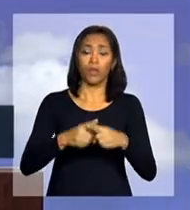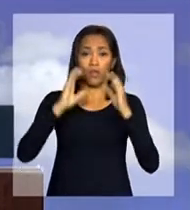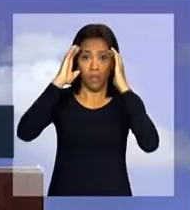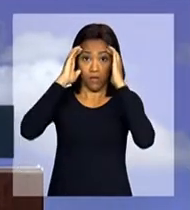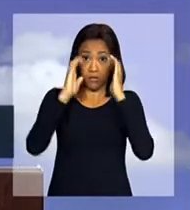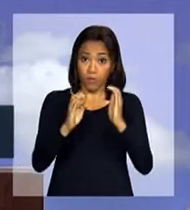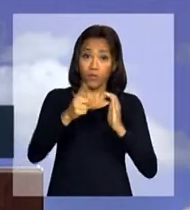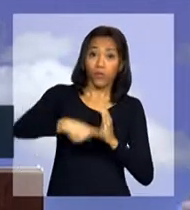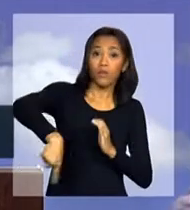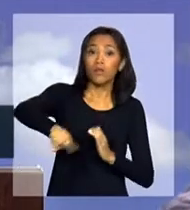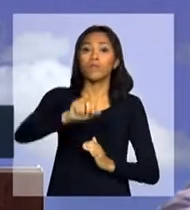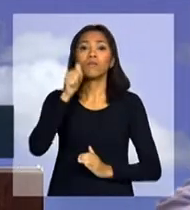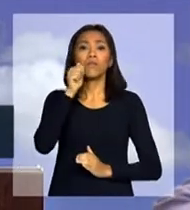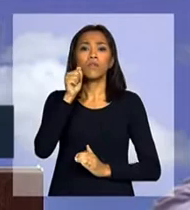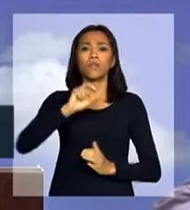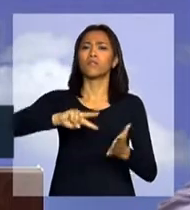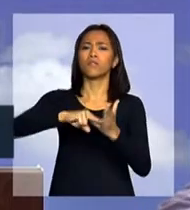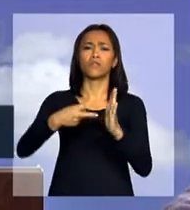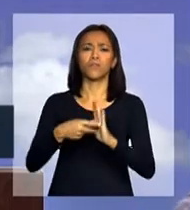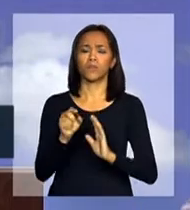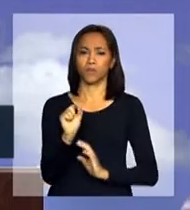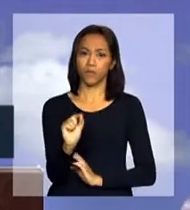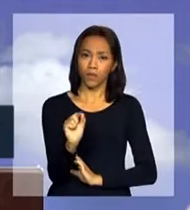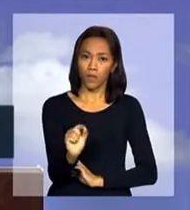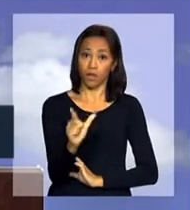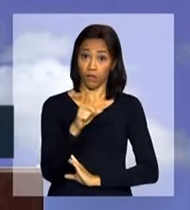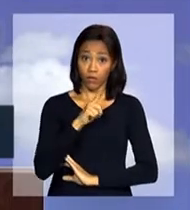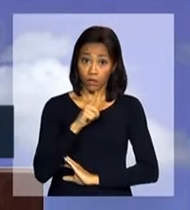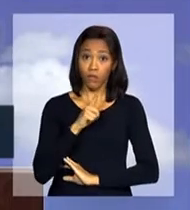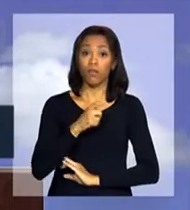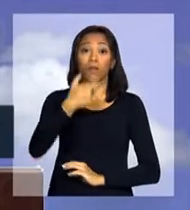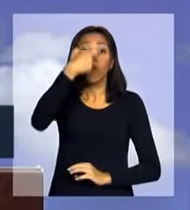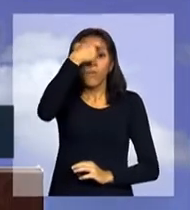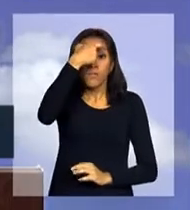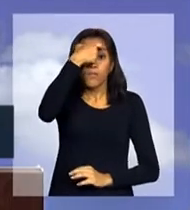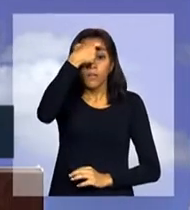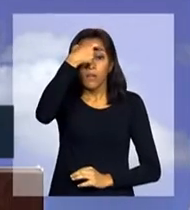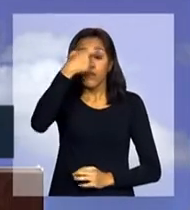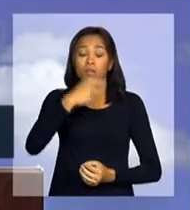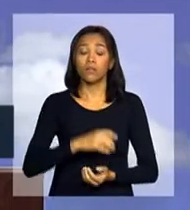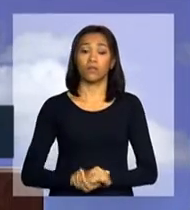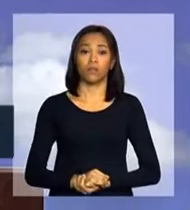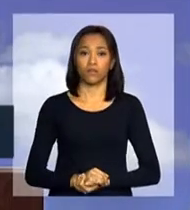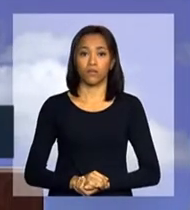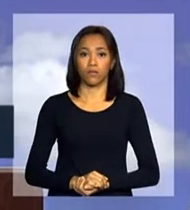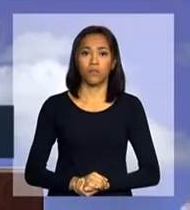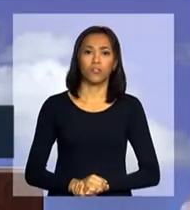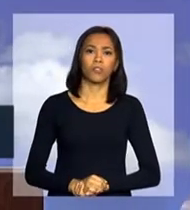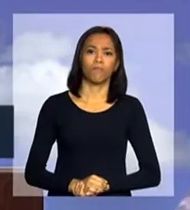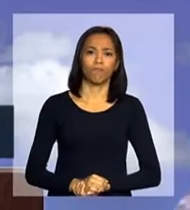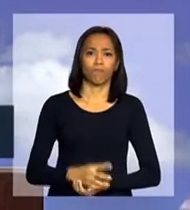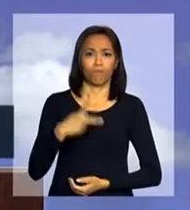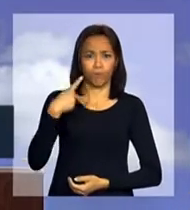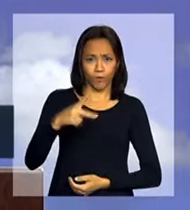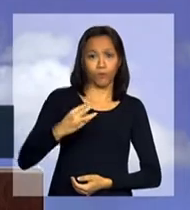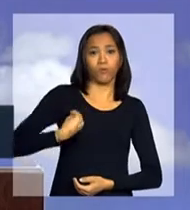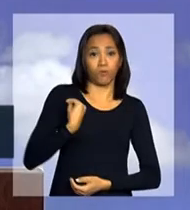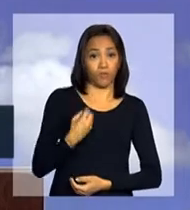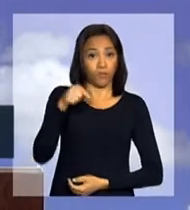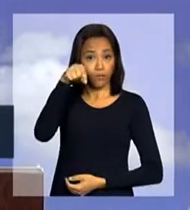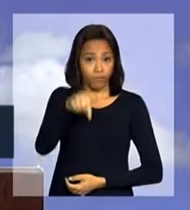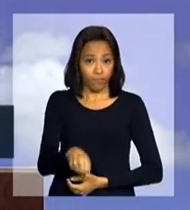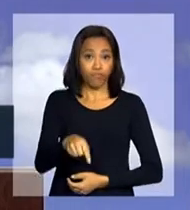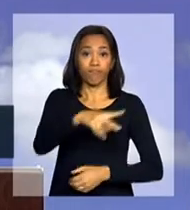mulheres significa ter consciência da sua situação no nosso país